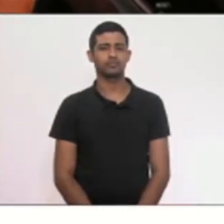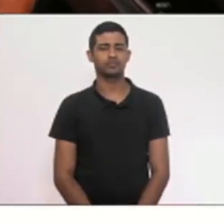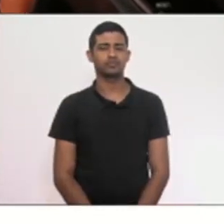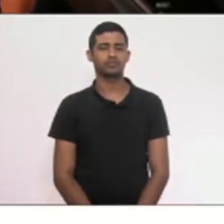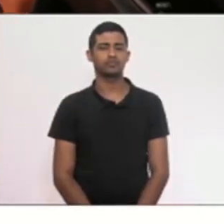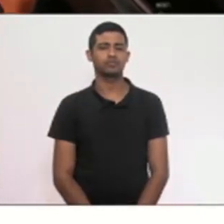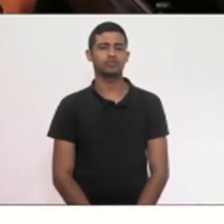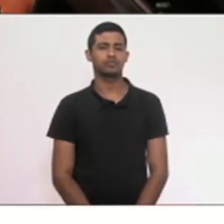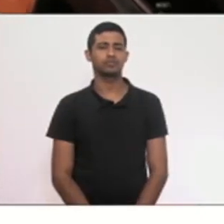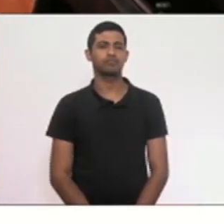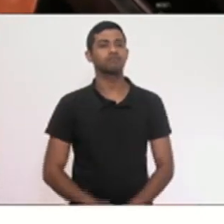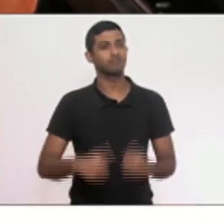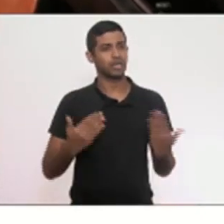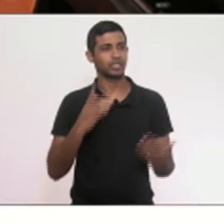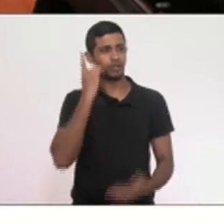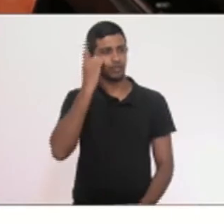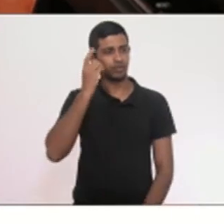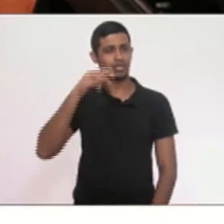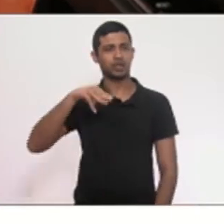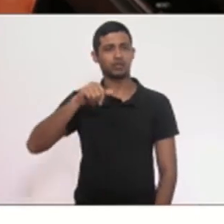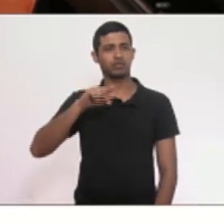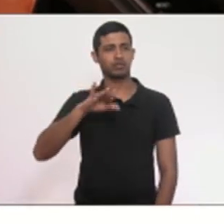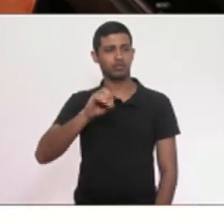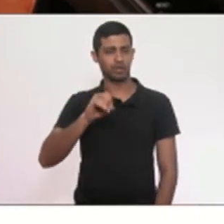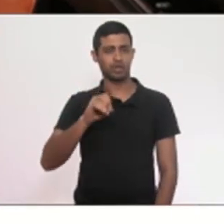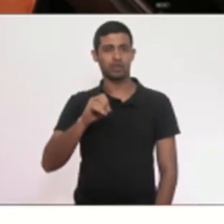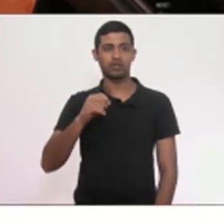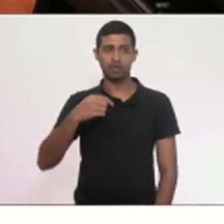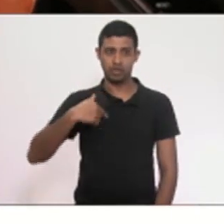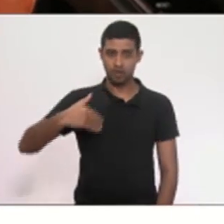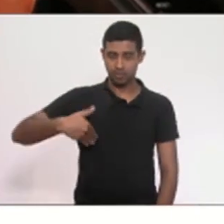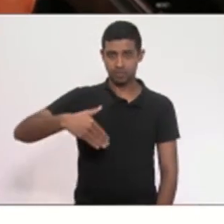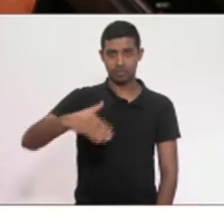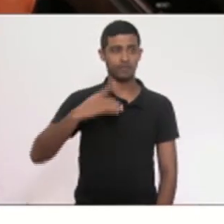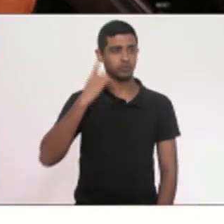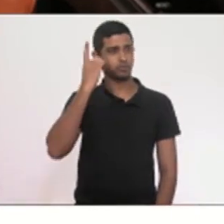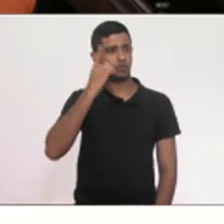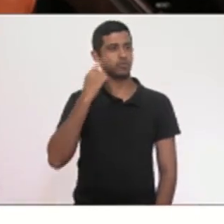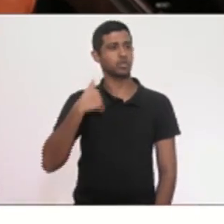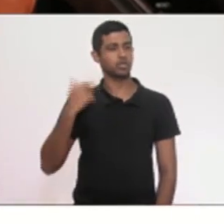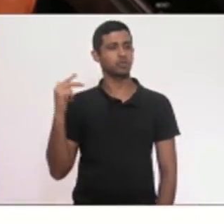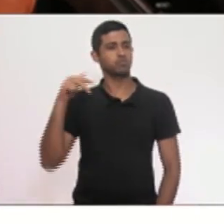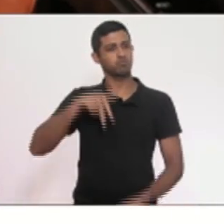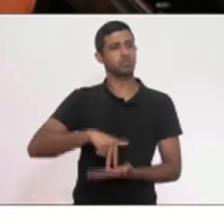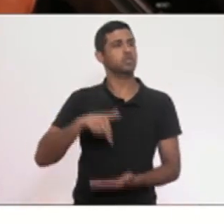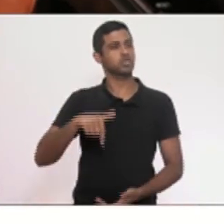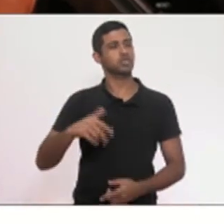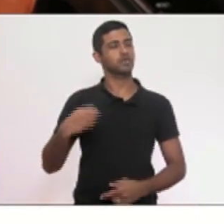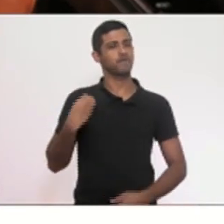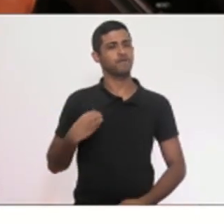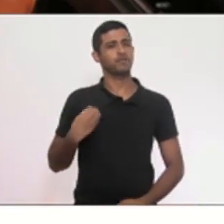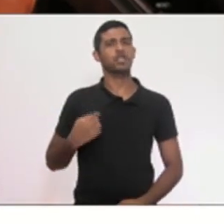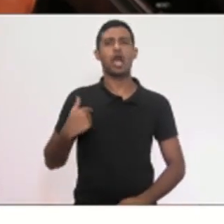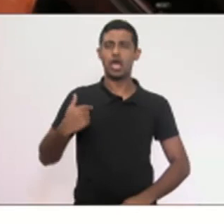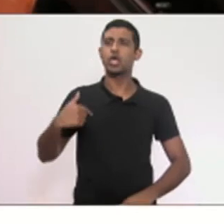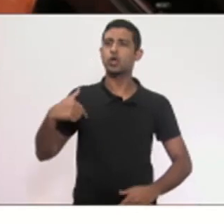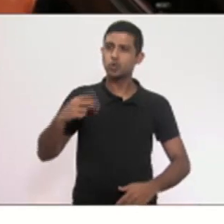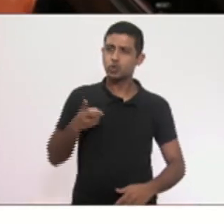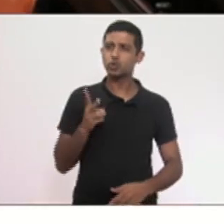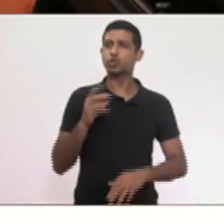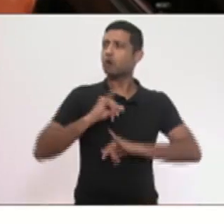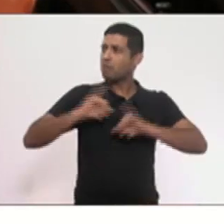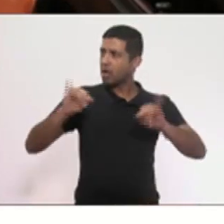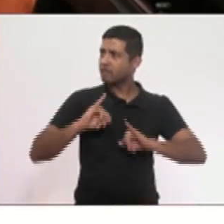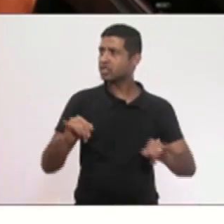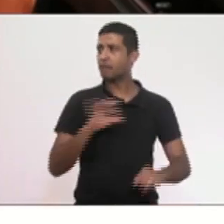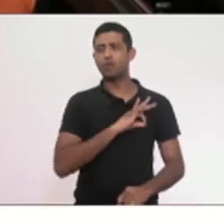pública. Então, deputado Márcio Galberto, enquanto eu for parlamentar e estiver aqui, eu vou estar denunciando todas as mazeras,